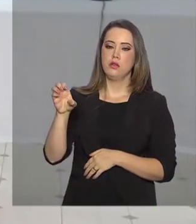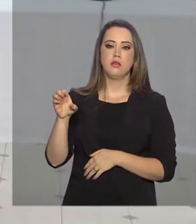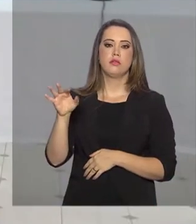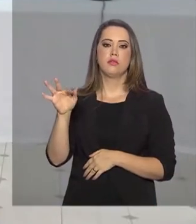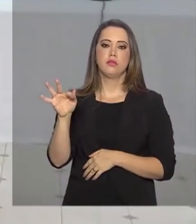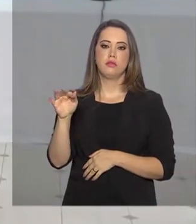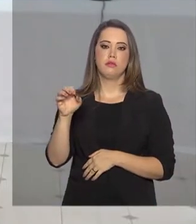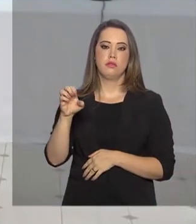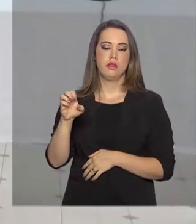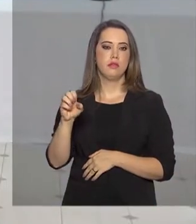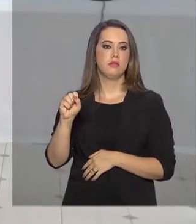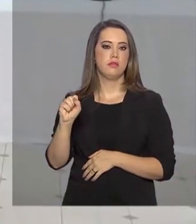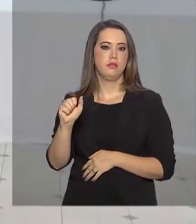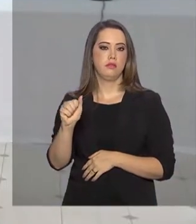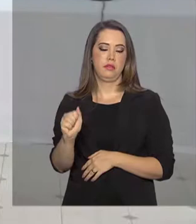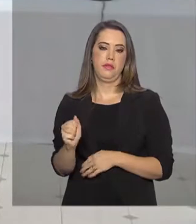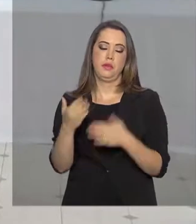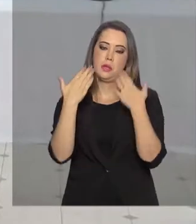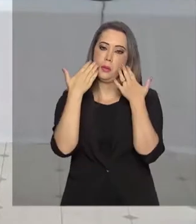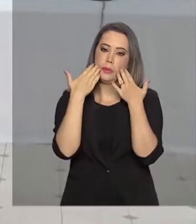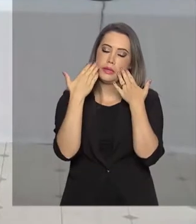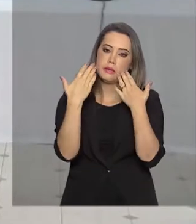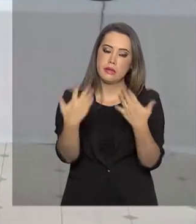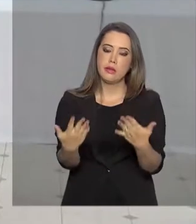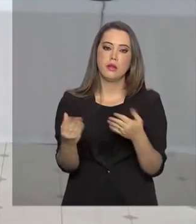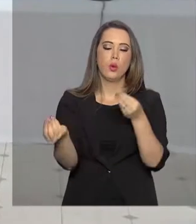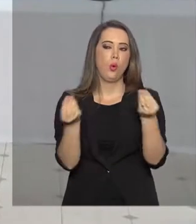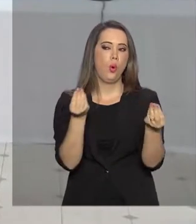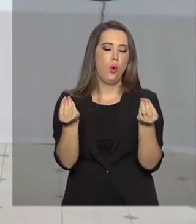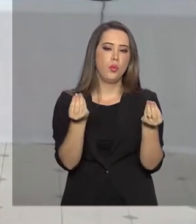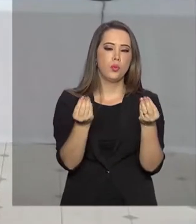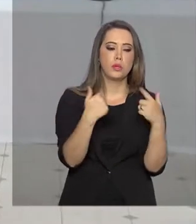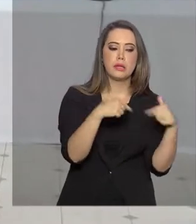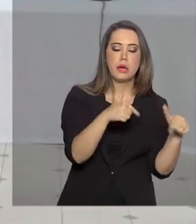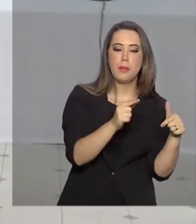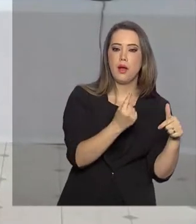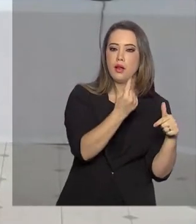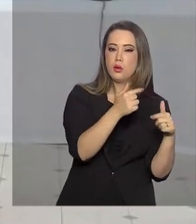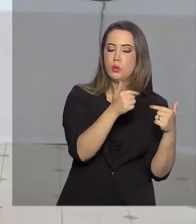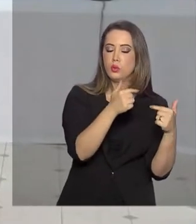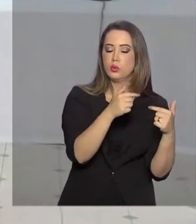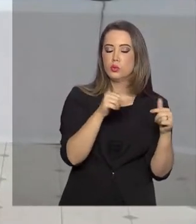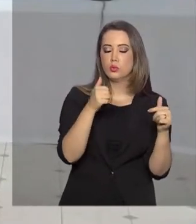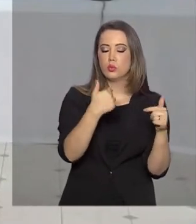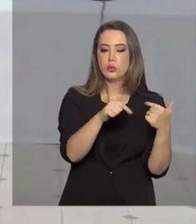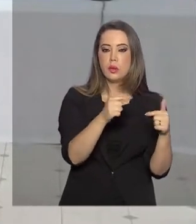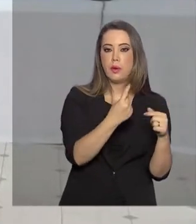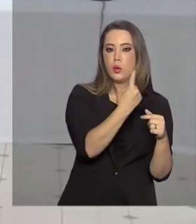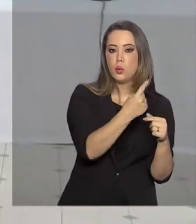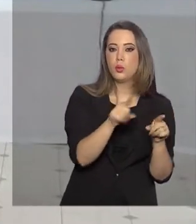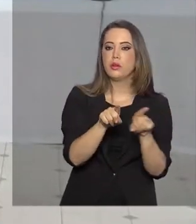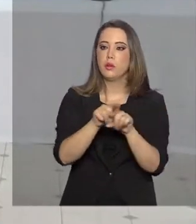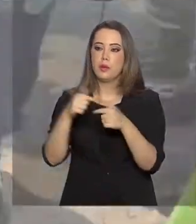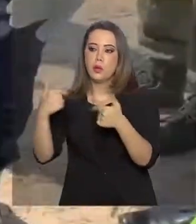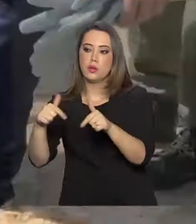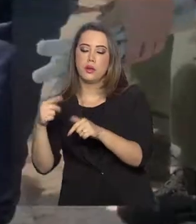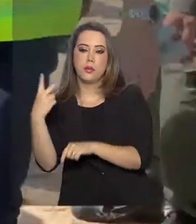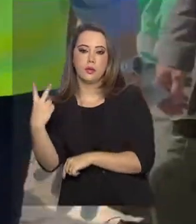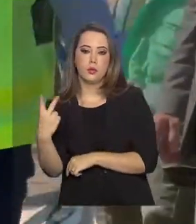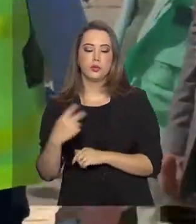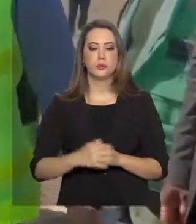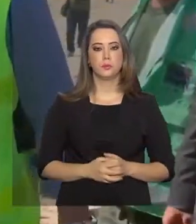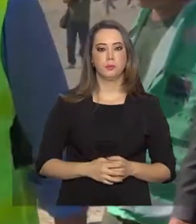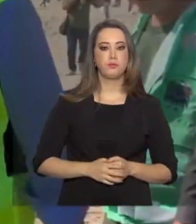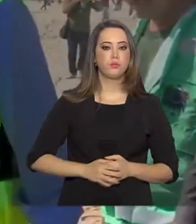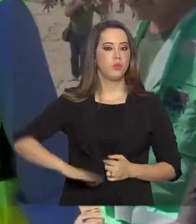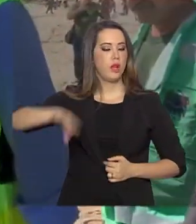apresentar o resultado das duas operações até aqui. Por meio de nota, a Maria informou que foram mobilizadas equipes para atuar